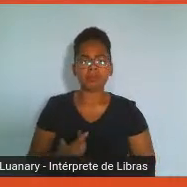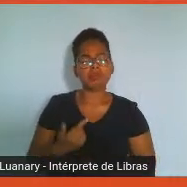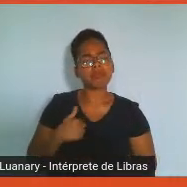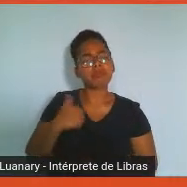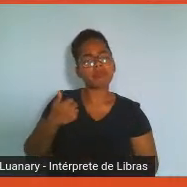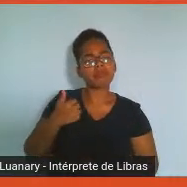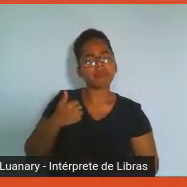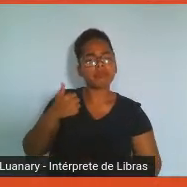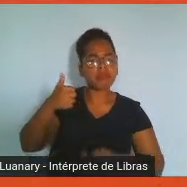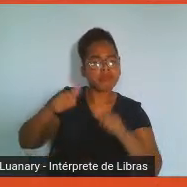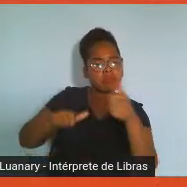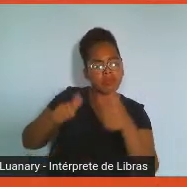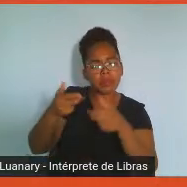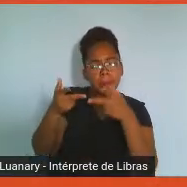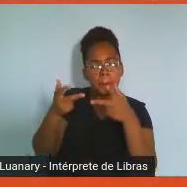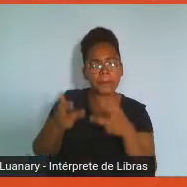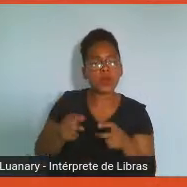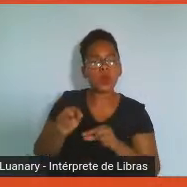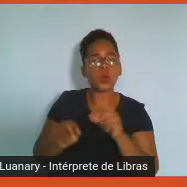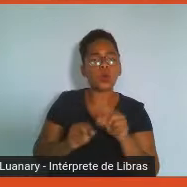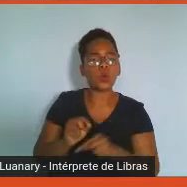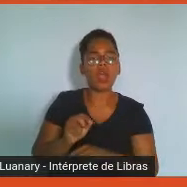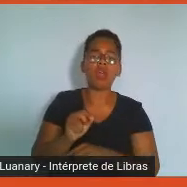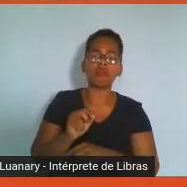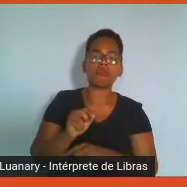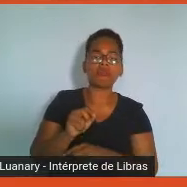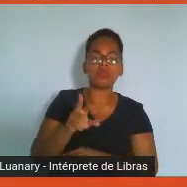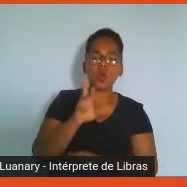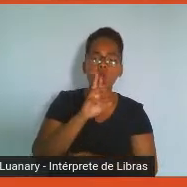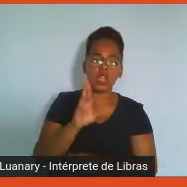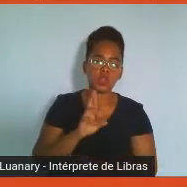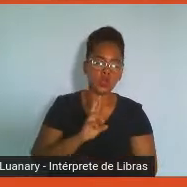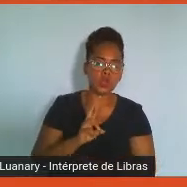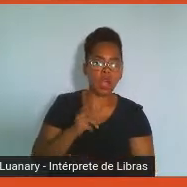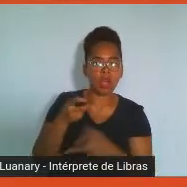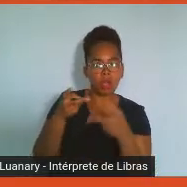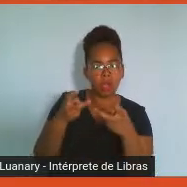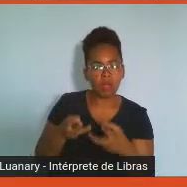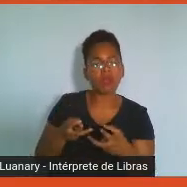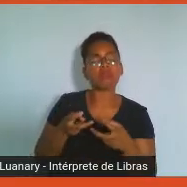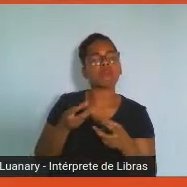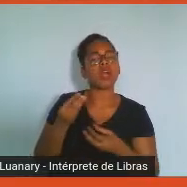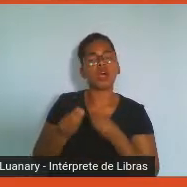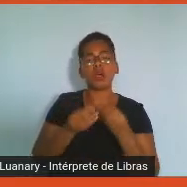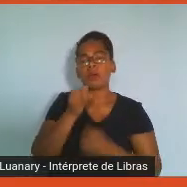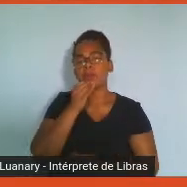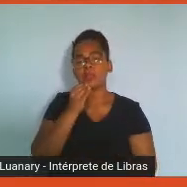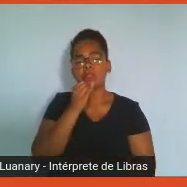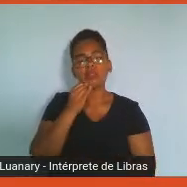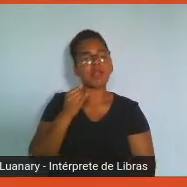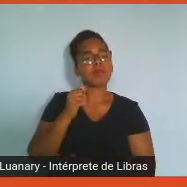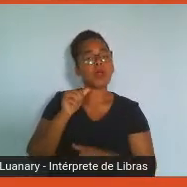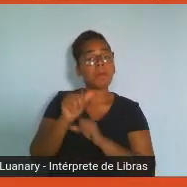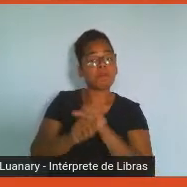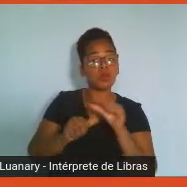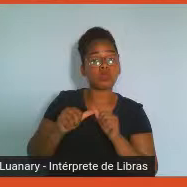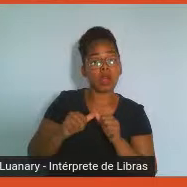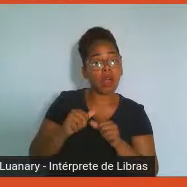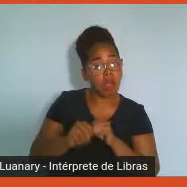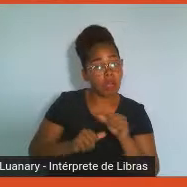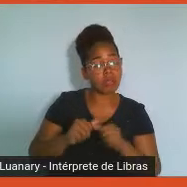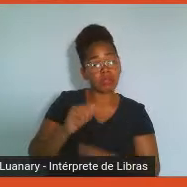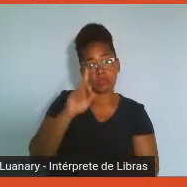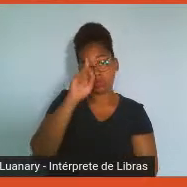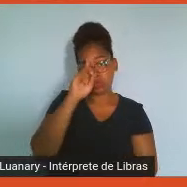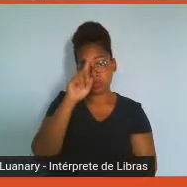nós percebemos que pequenas mudanças no dia a dia da pessoa ou na comunicação que nós temos dentro